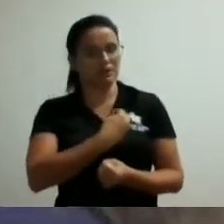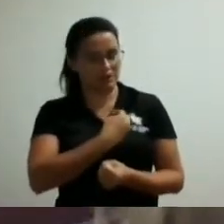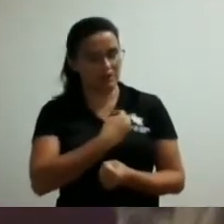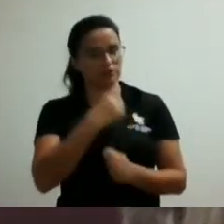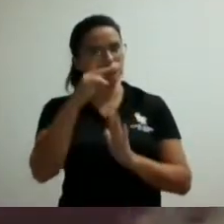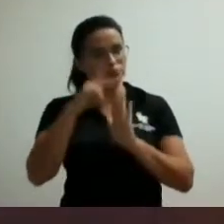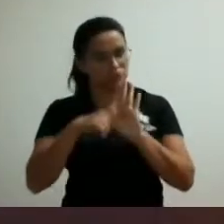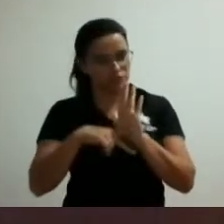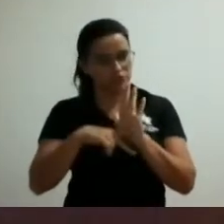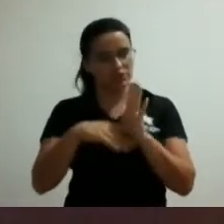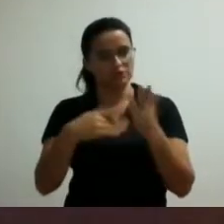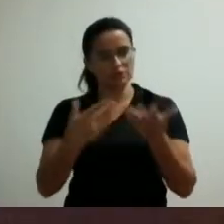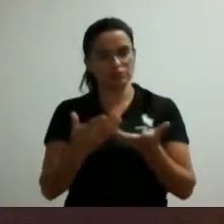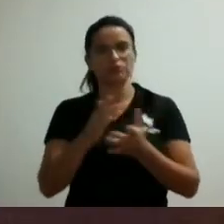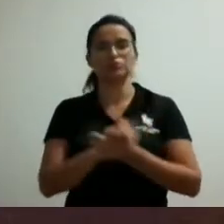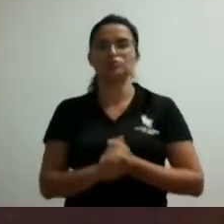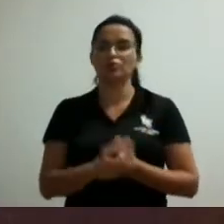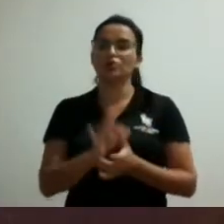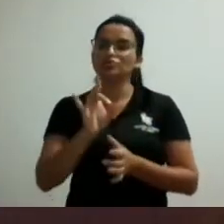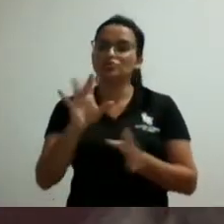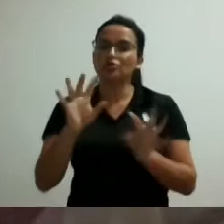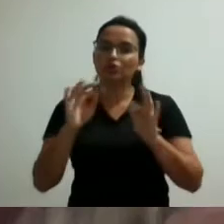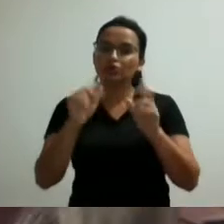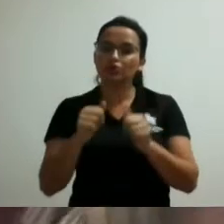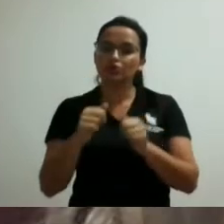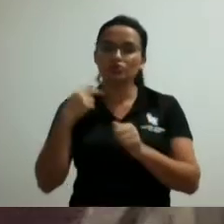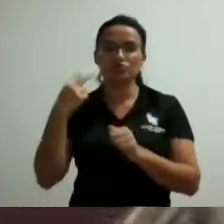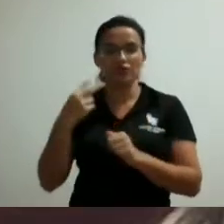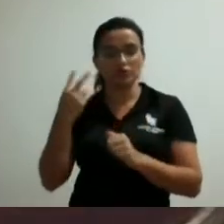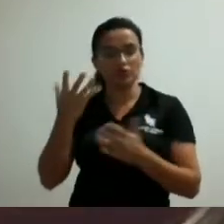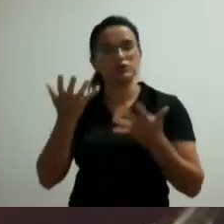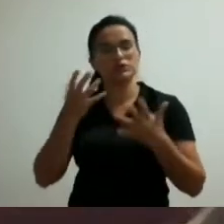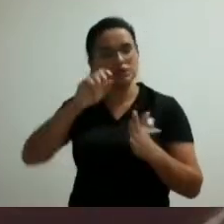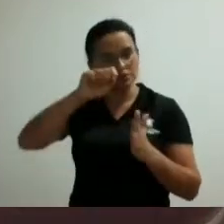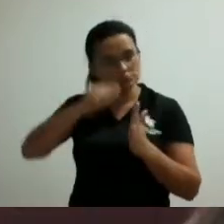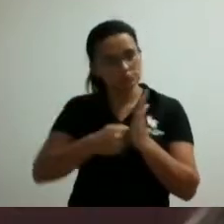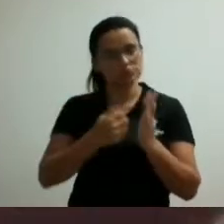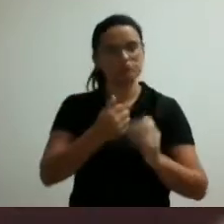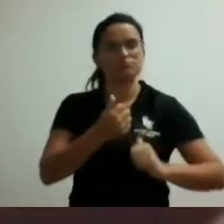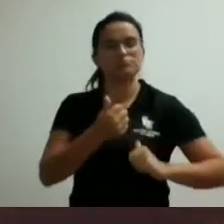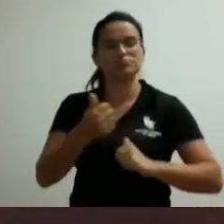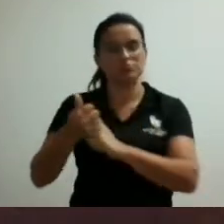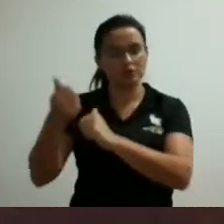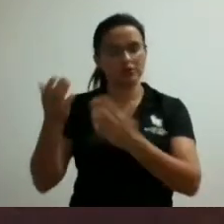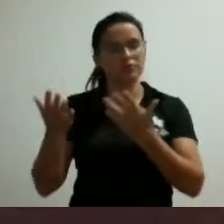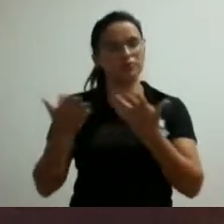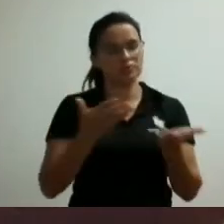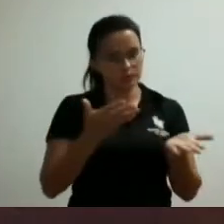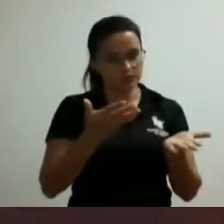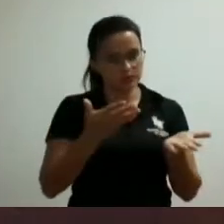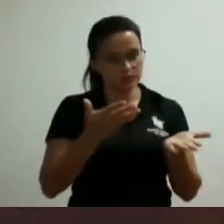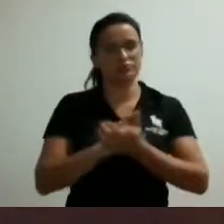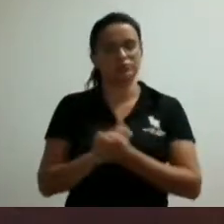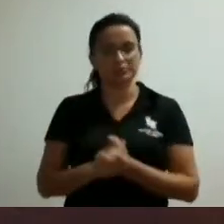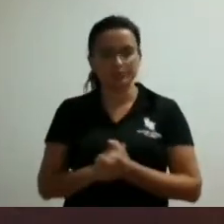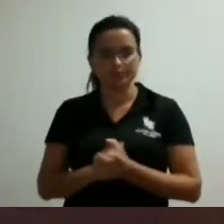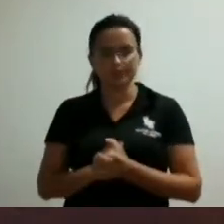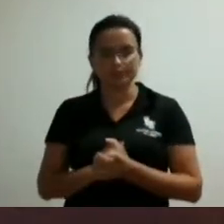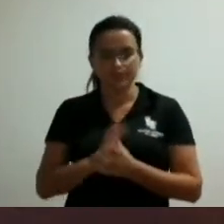ficar aberto para todos os vereadores todos que quiserem subscritar o convite está feito porque eu acho que